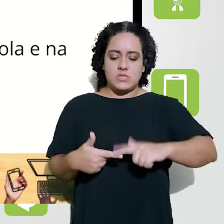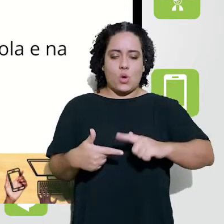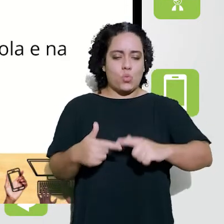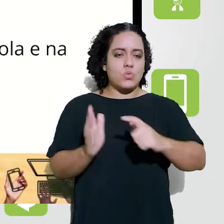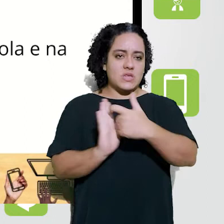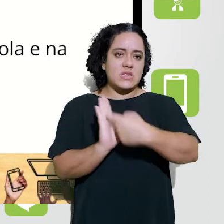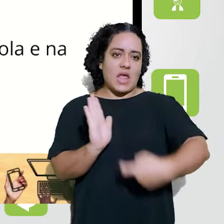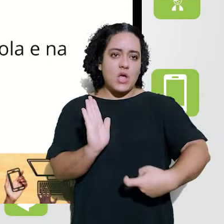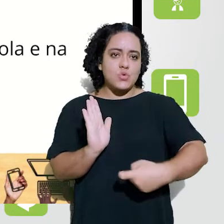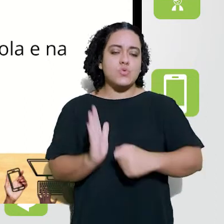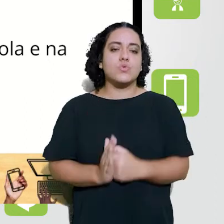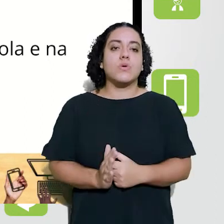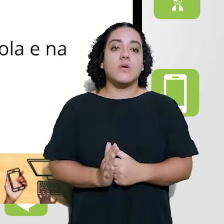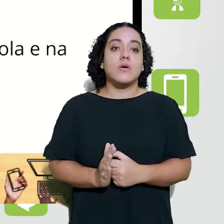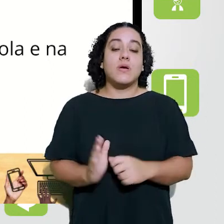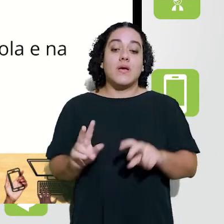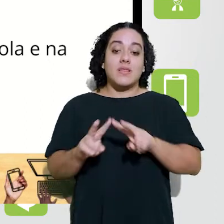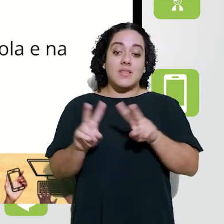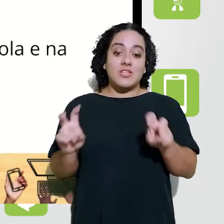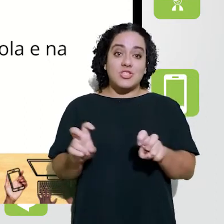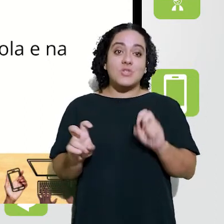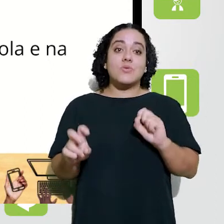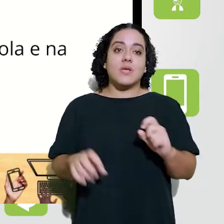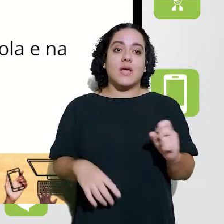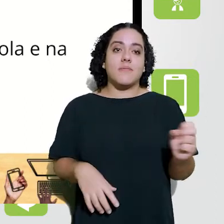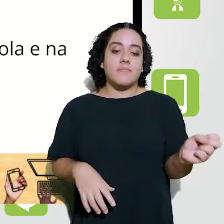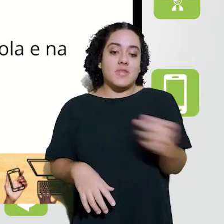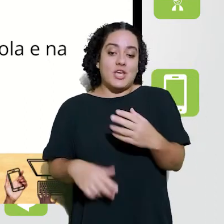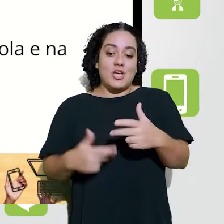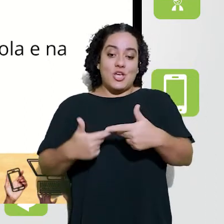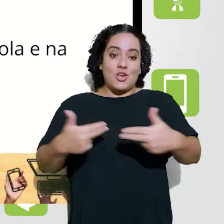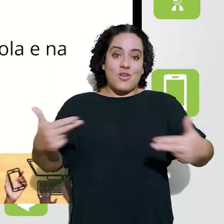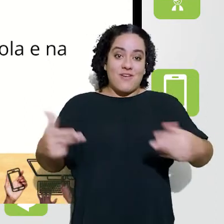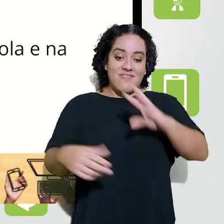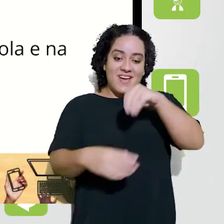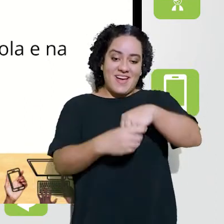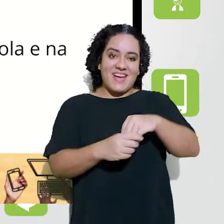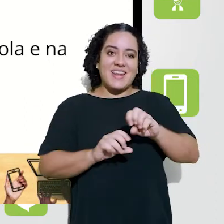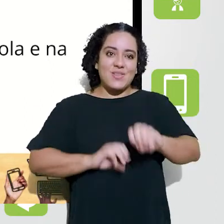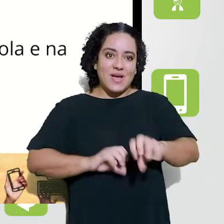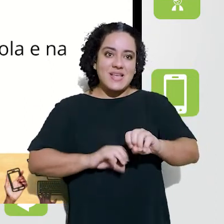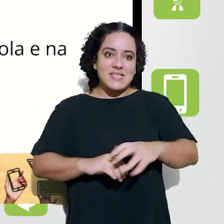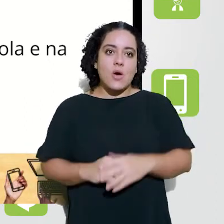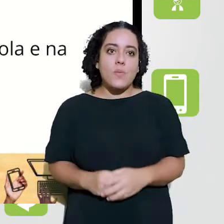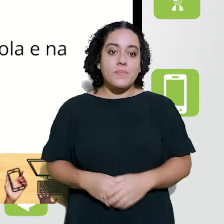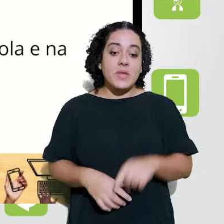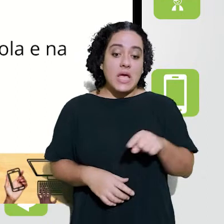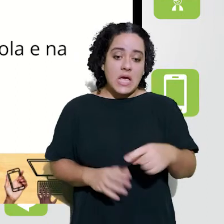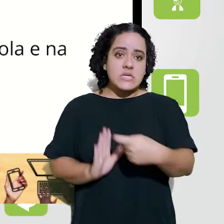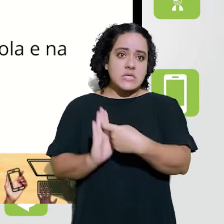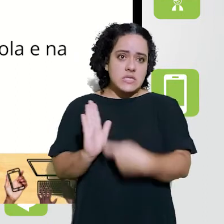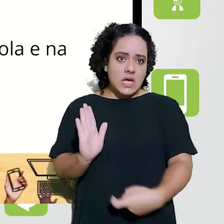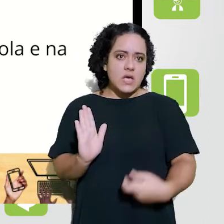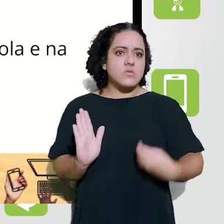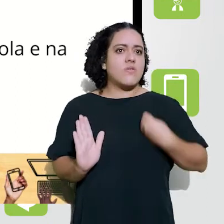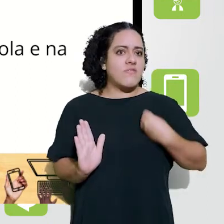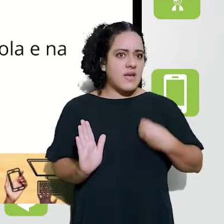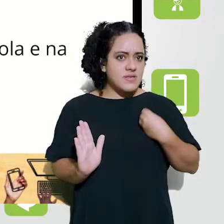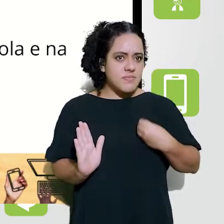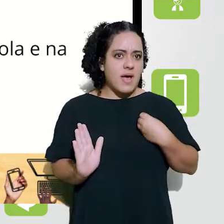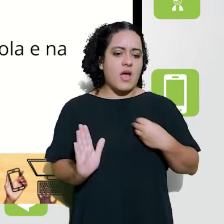para vocês um outro texto, né? Cujo o título é Inovar na Educação.